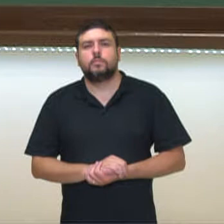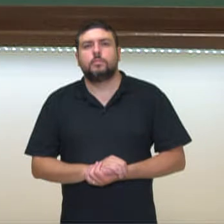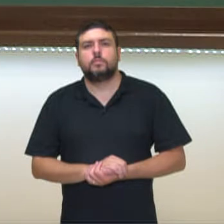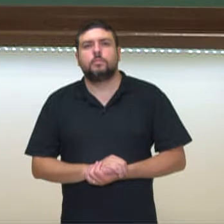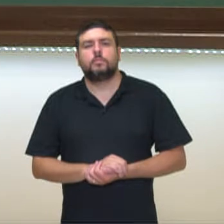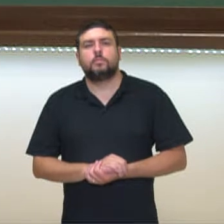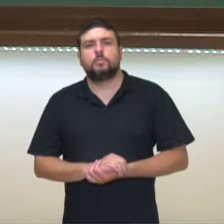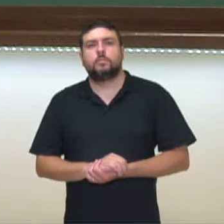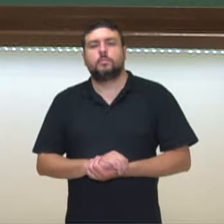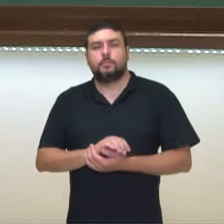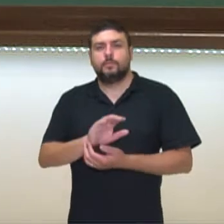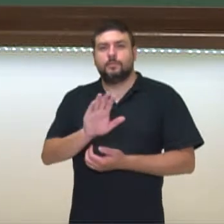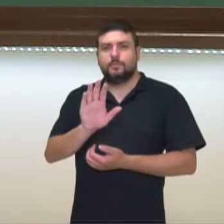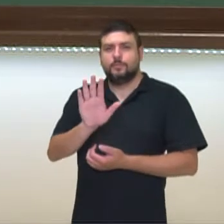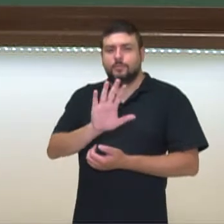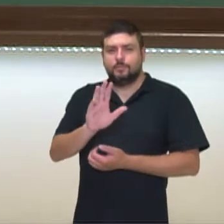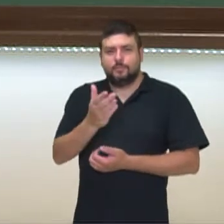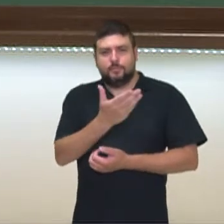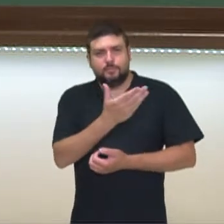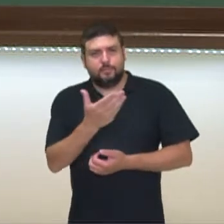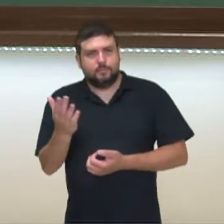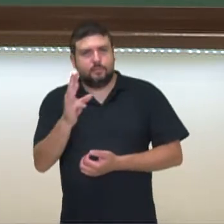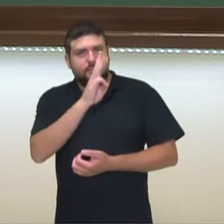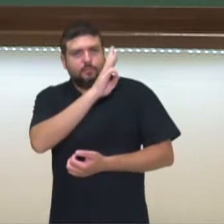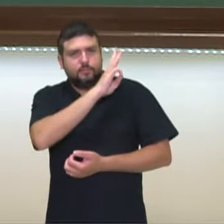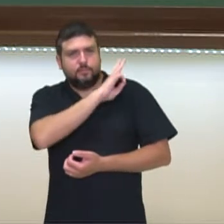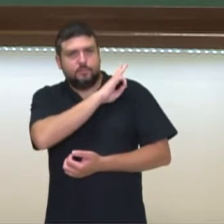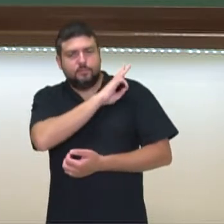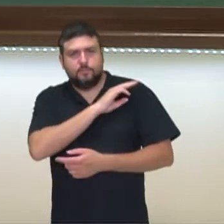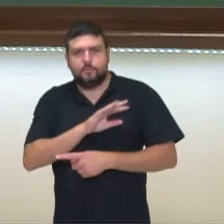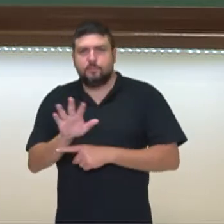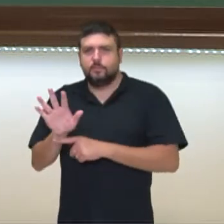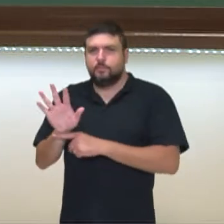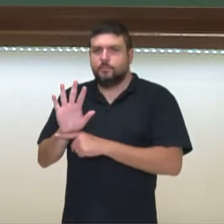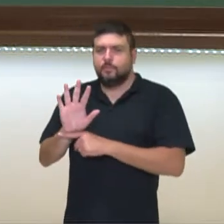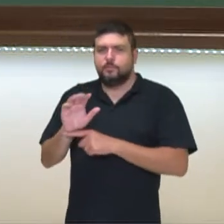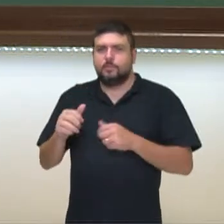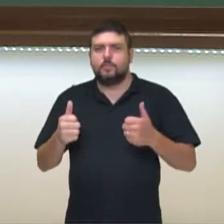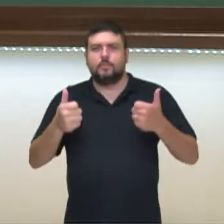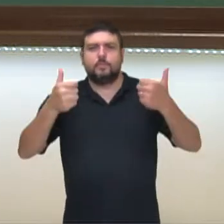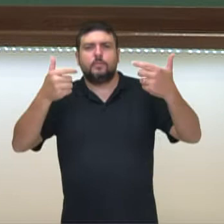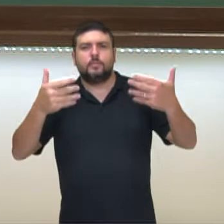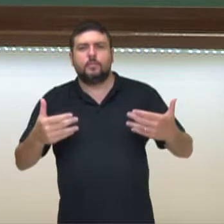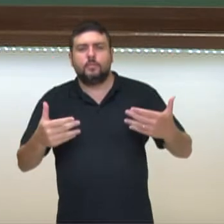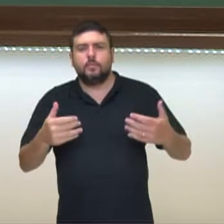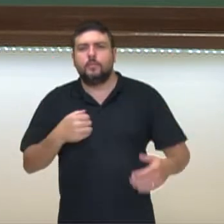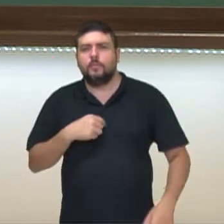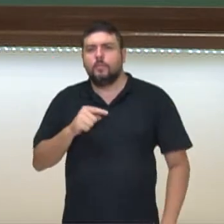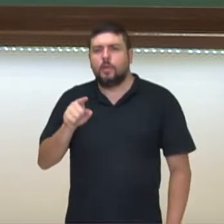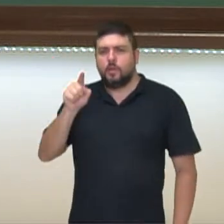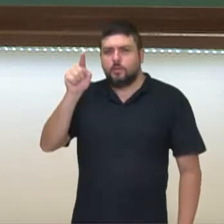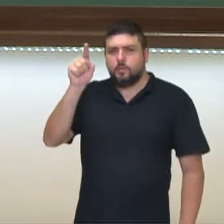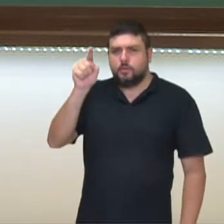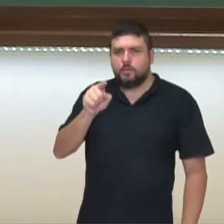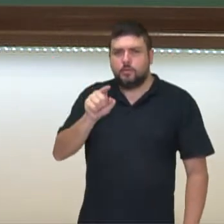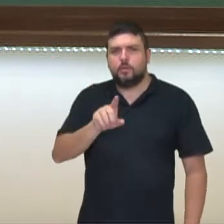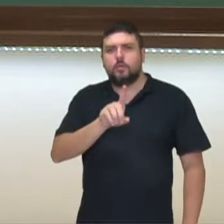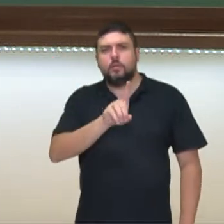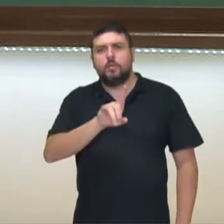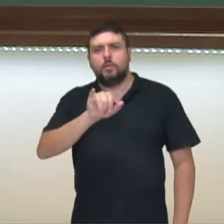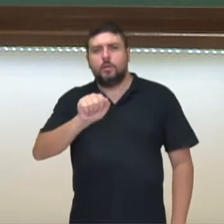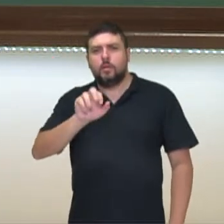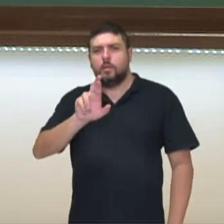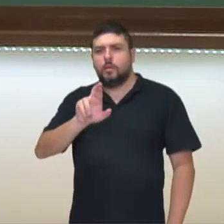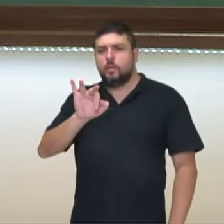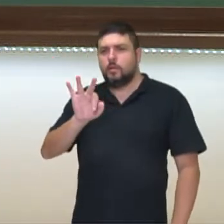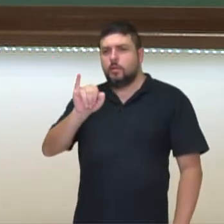Olá, estudantes da terceira série! Nesse vídeo vamos falar sobre acento diacrítico. Vamos